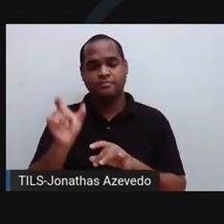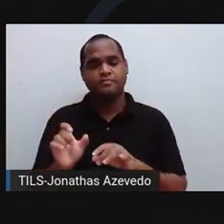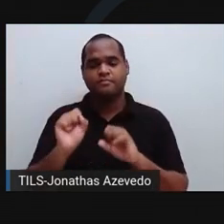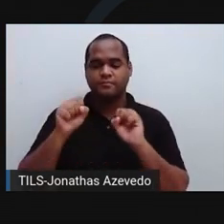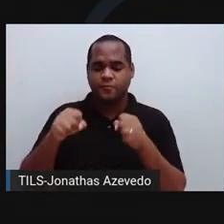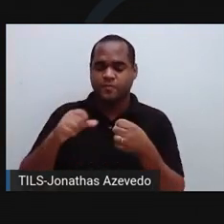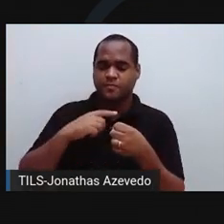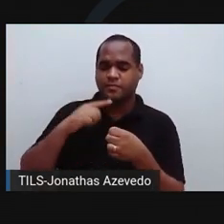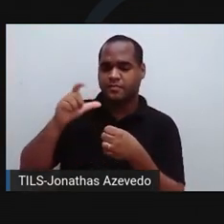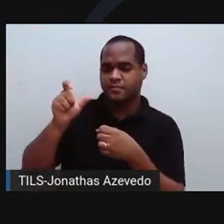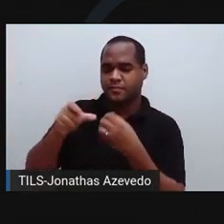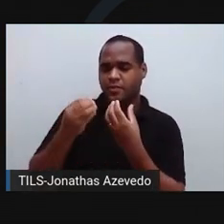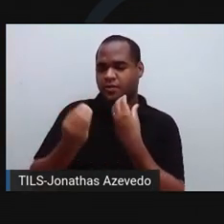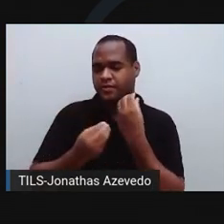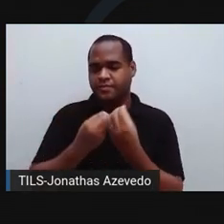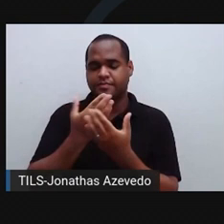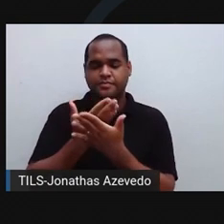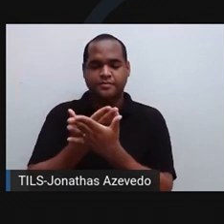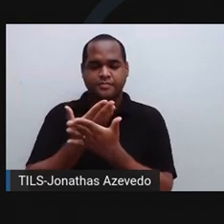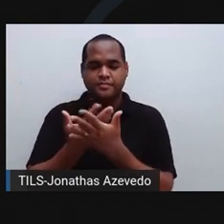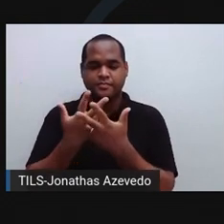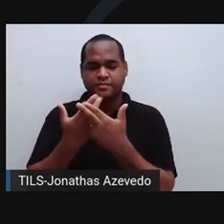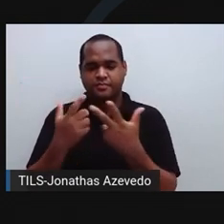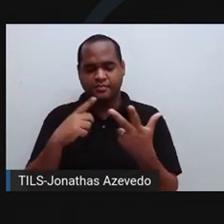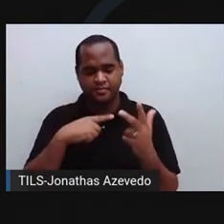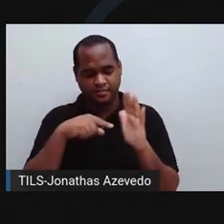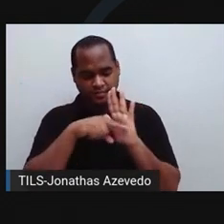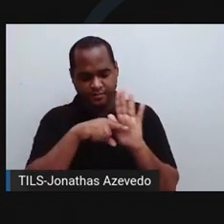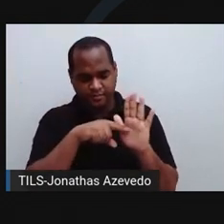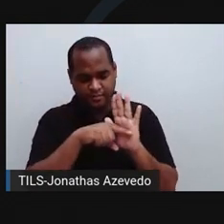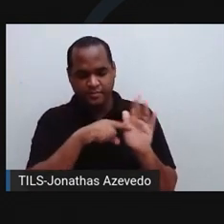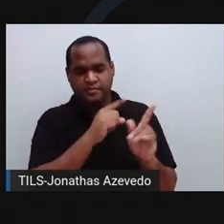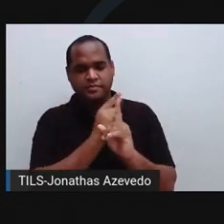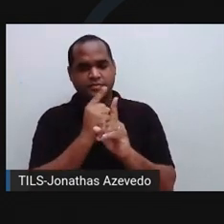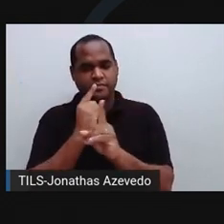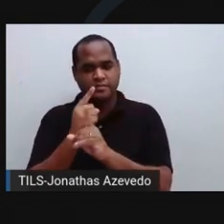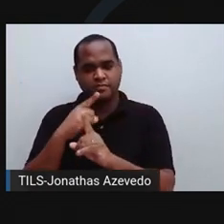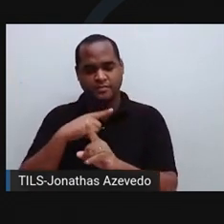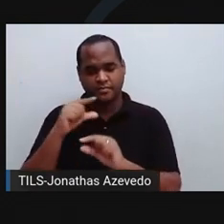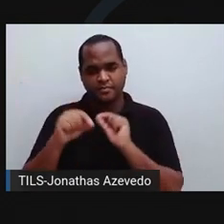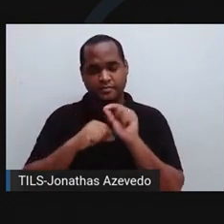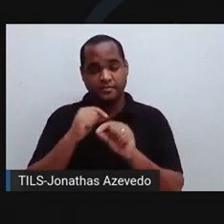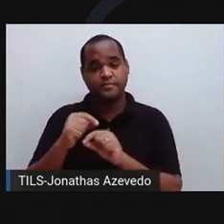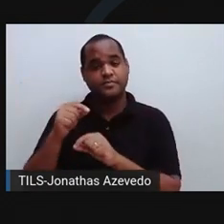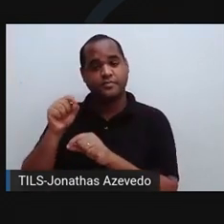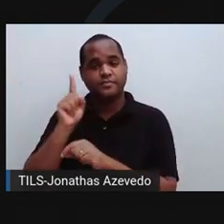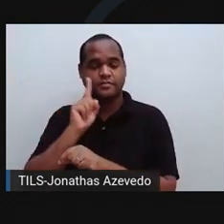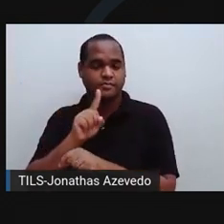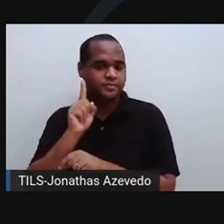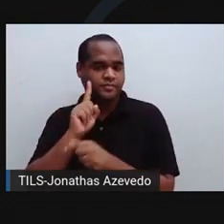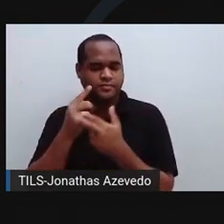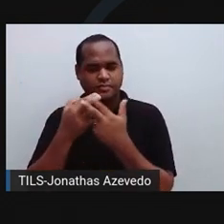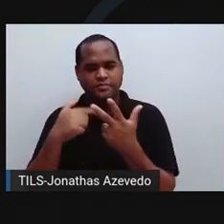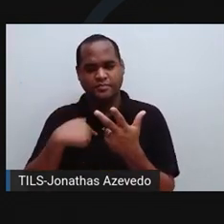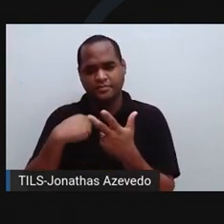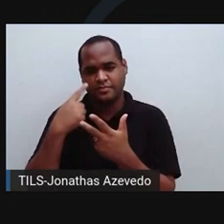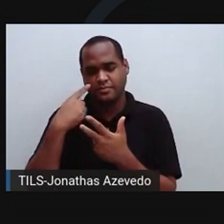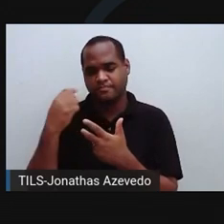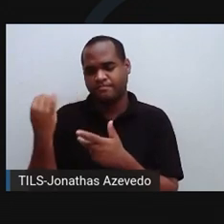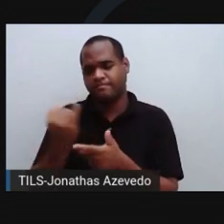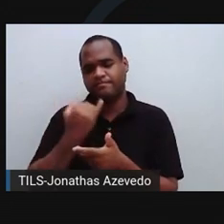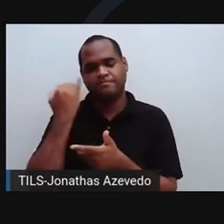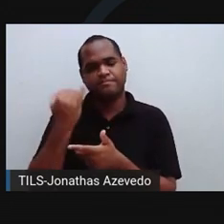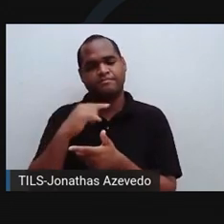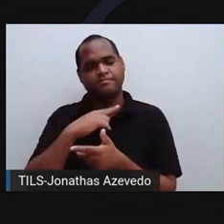tratamento. Um estudo recente, liderado por pesquisadores da Universidade de Wisconsin, nos Estados Unidos, apontou em novembro de 2020 algo com potencial.